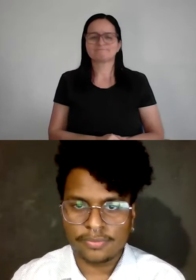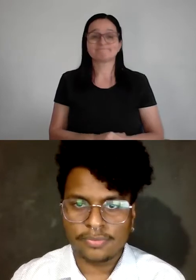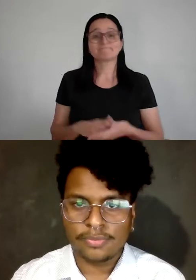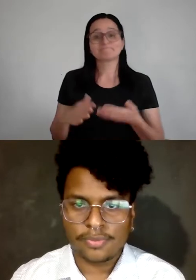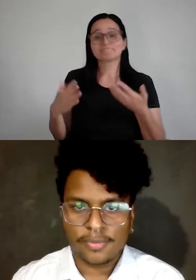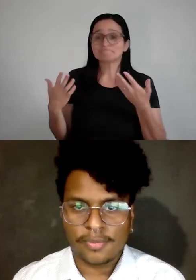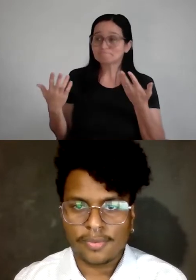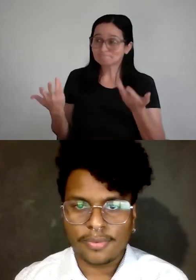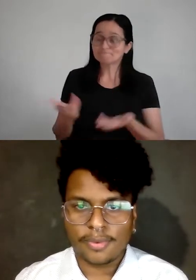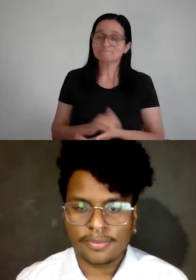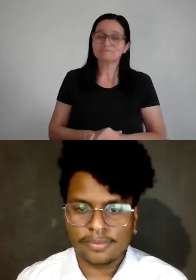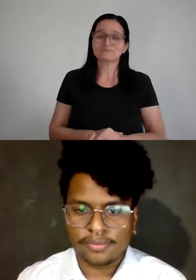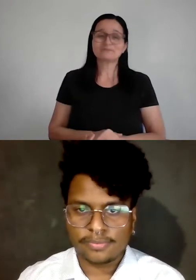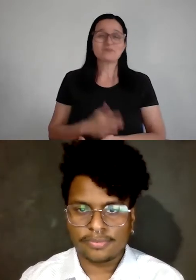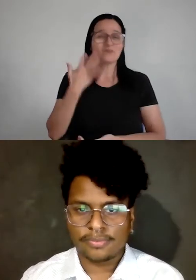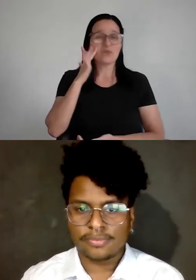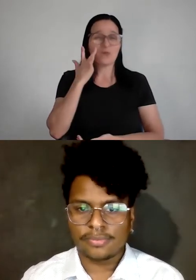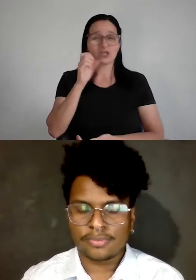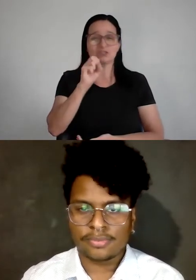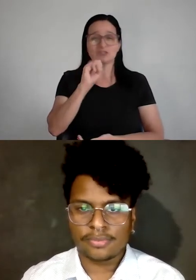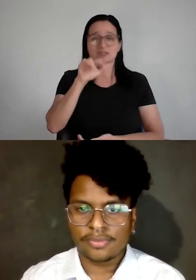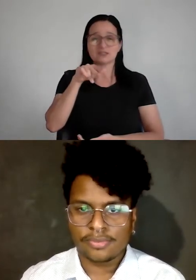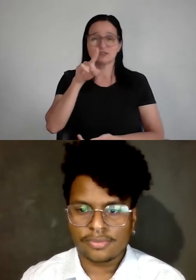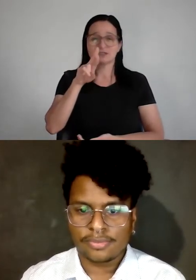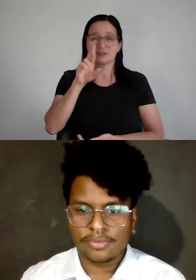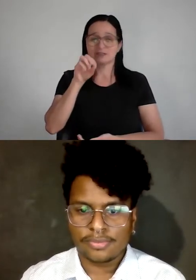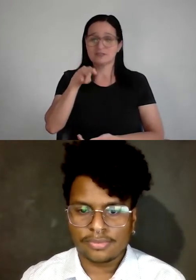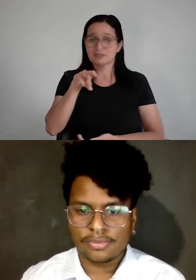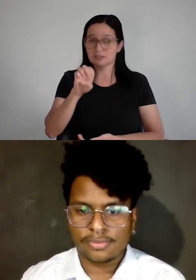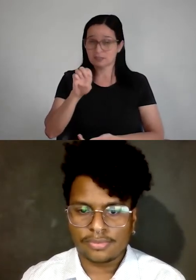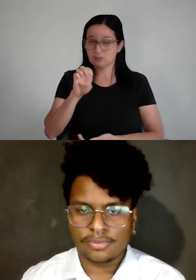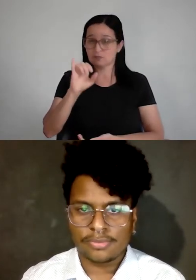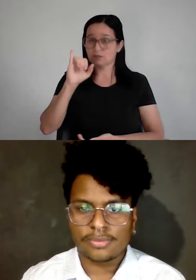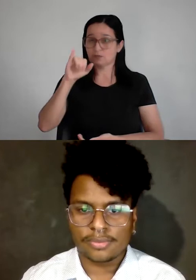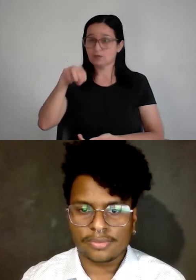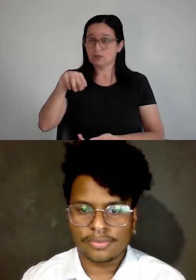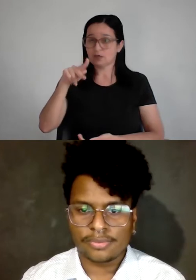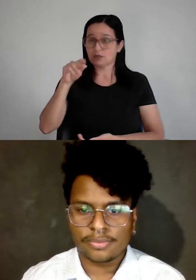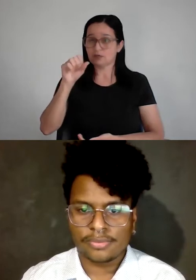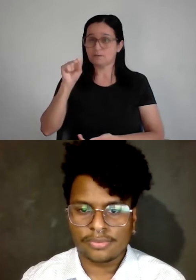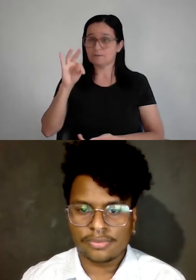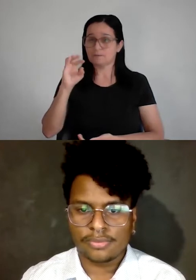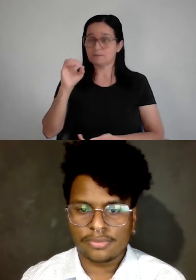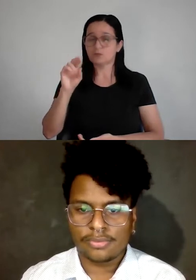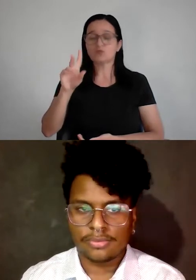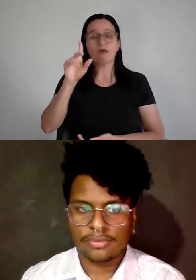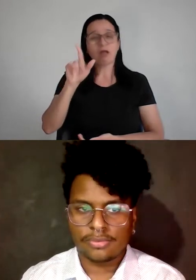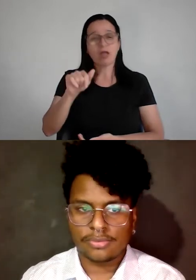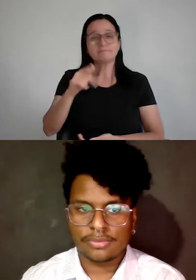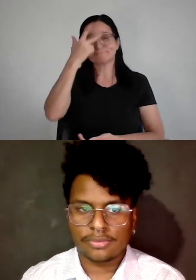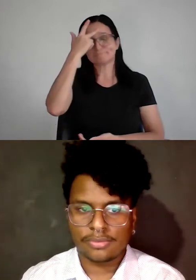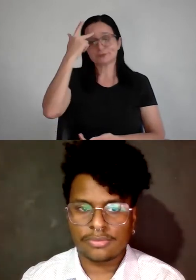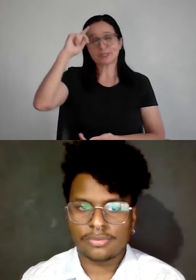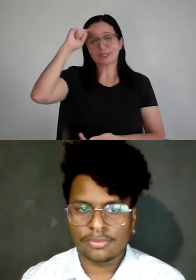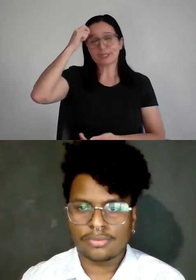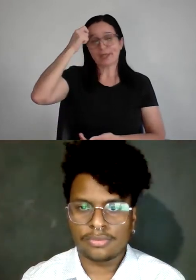Leonardo, acho que a síndrome do impostor e o pertencimento é uma coisa que vai acometer essa pessoa negra até o resto da vida dela.